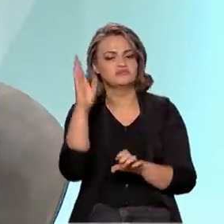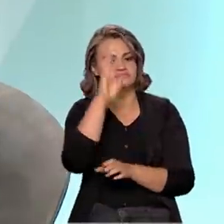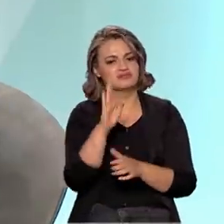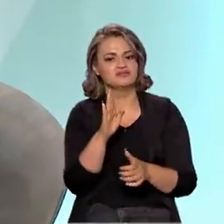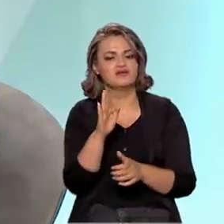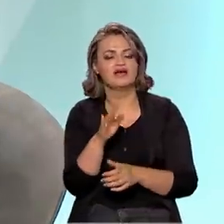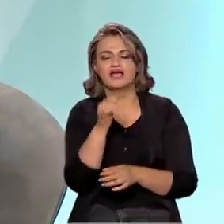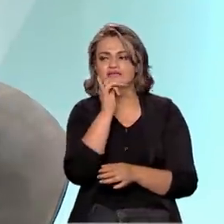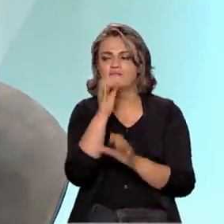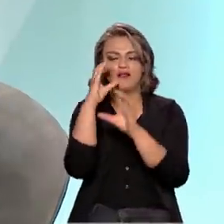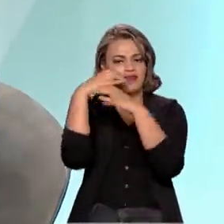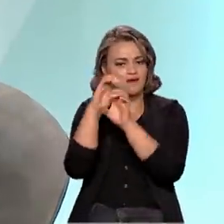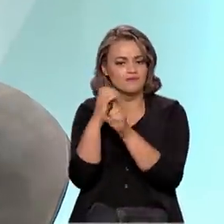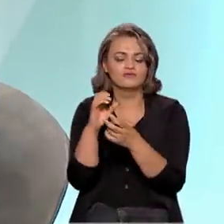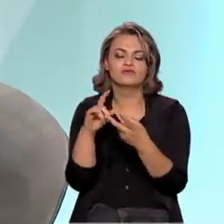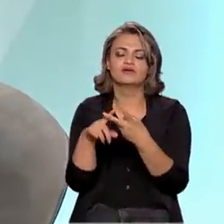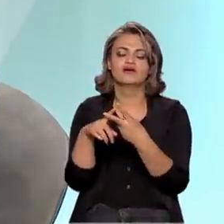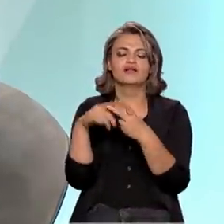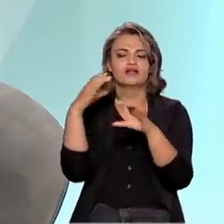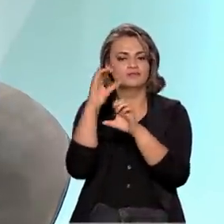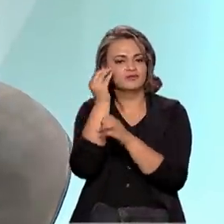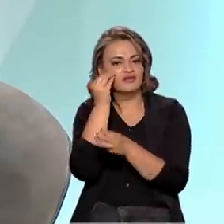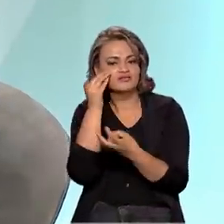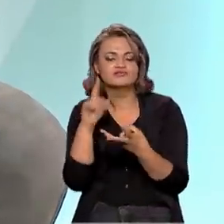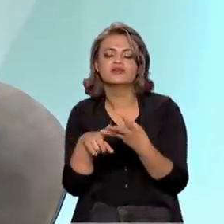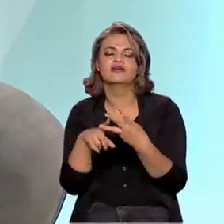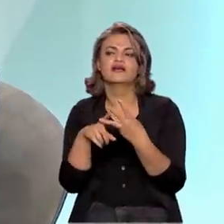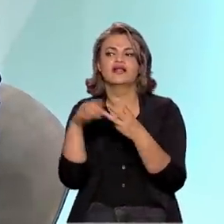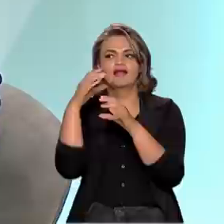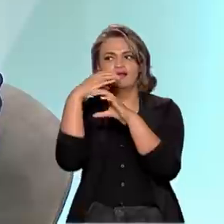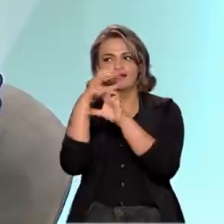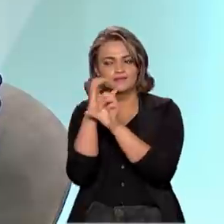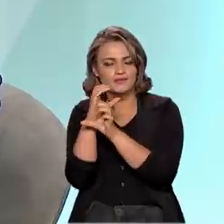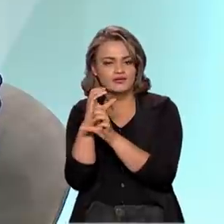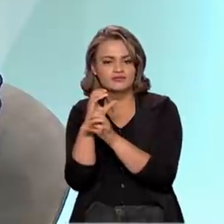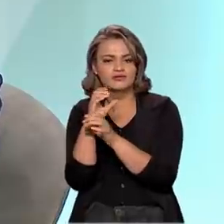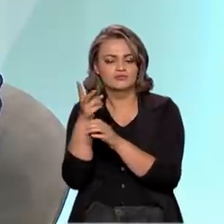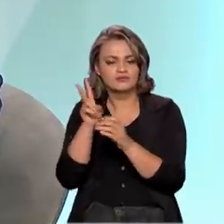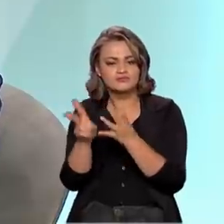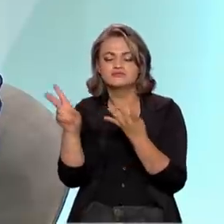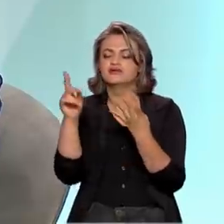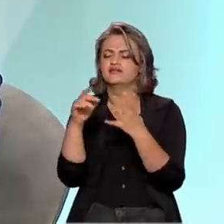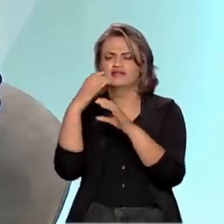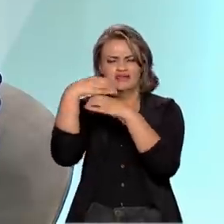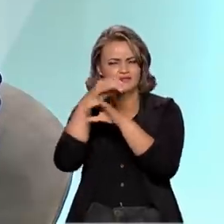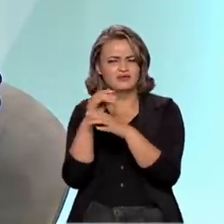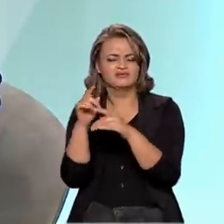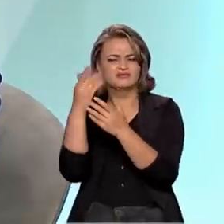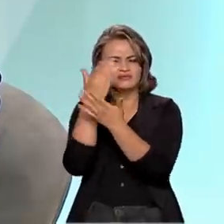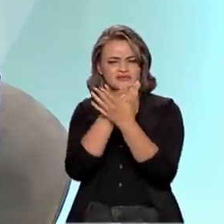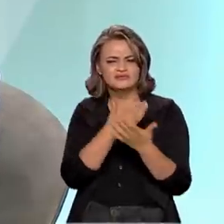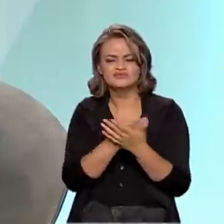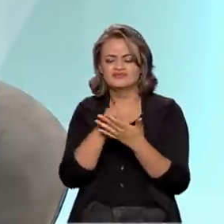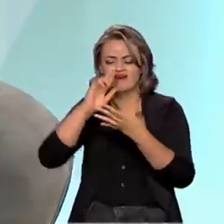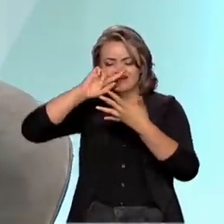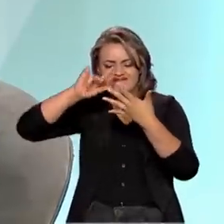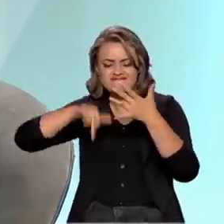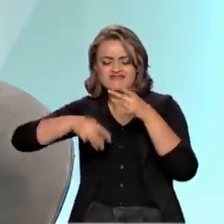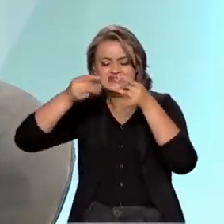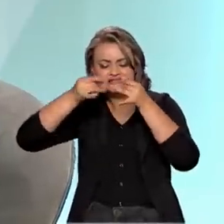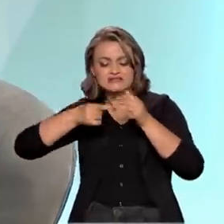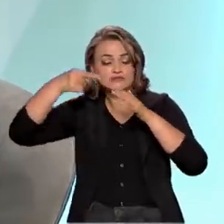com laboratórios de campanha, laboratórios para testes, laboratórios para próprio sequenciamento, inclusive a criação de um